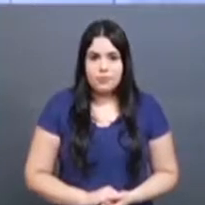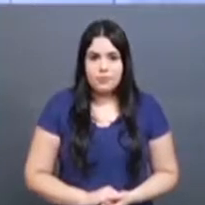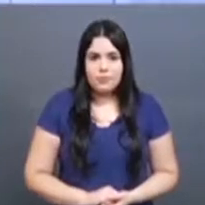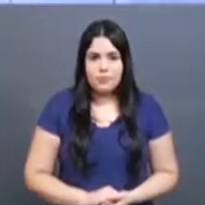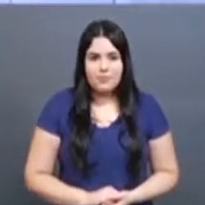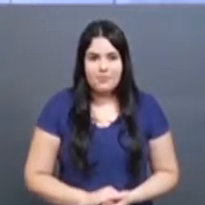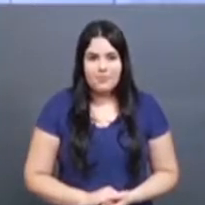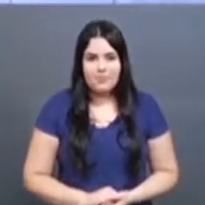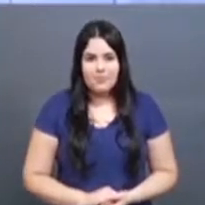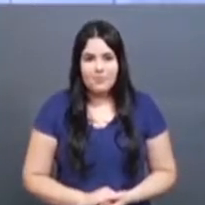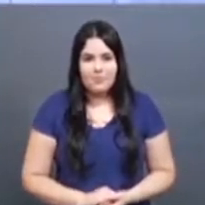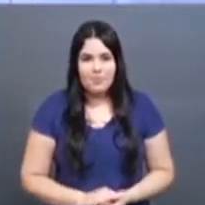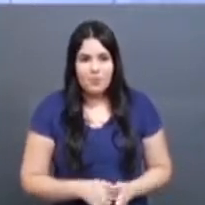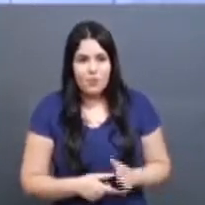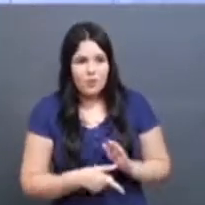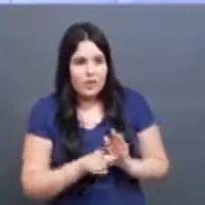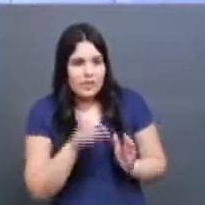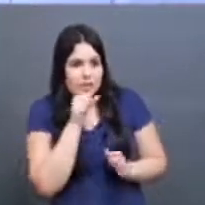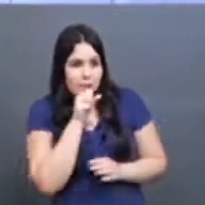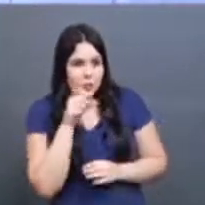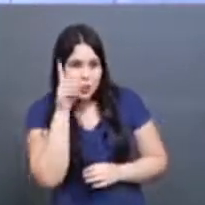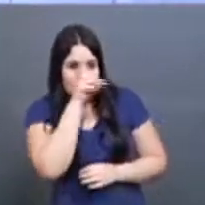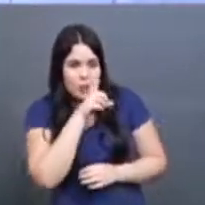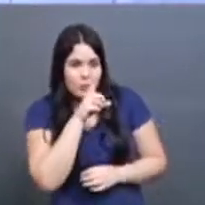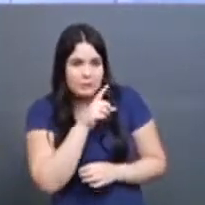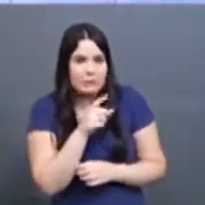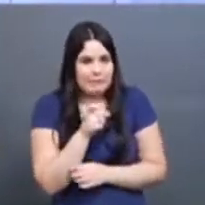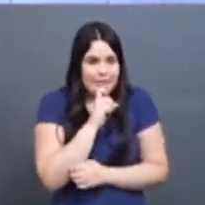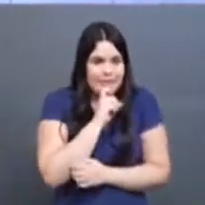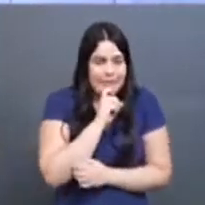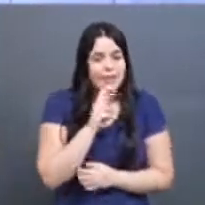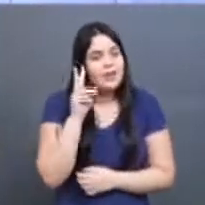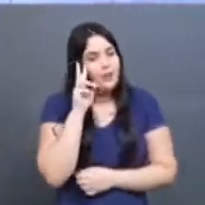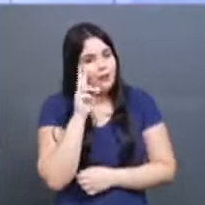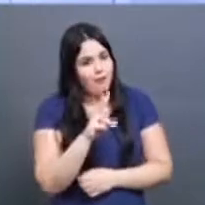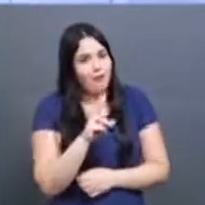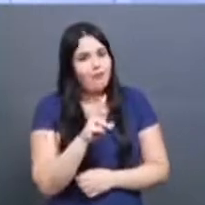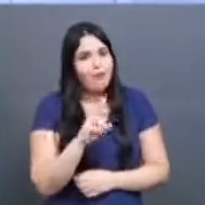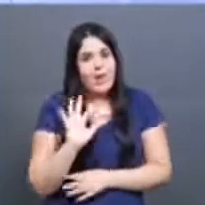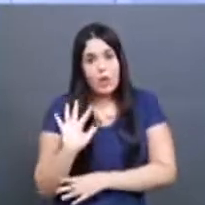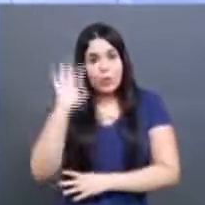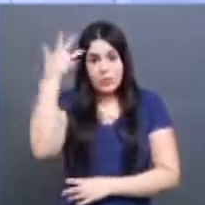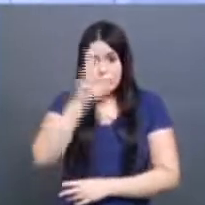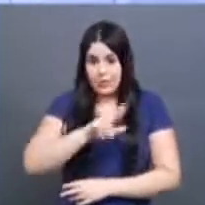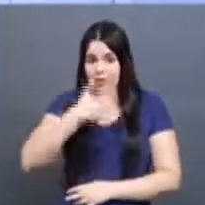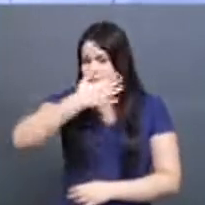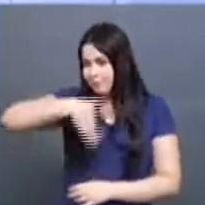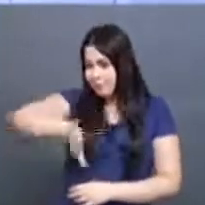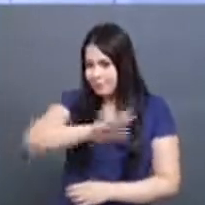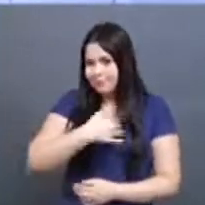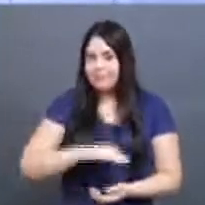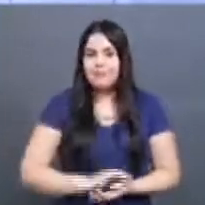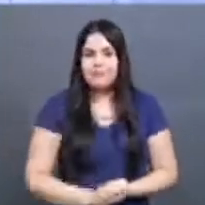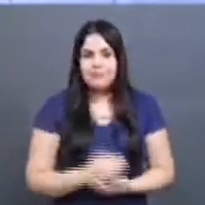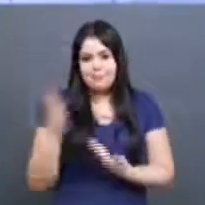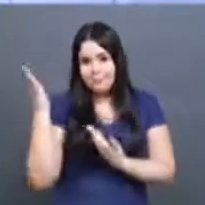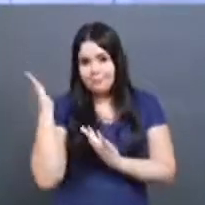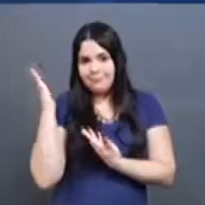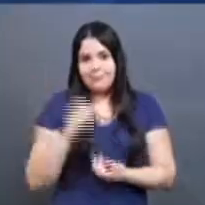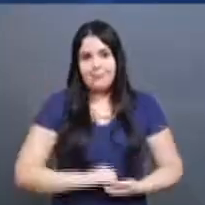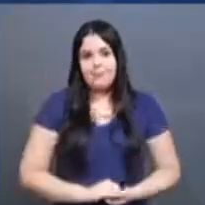Será que a véspera do fim de semana vai ser gelada? Veja as temperaturas de Uberlândia e outras cidades da região.